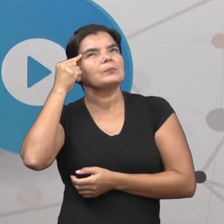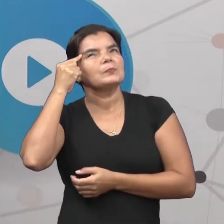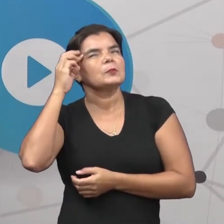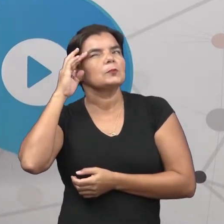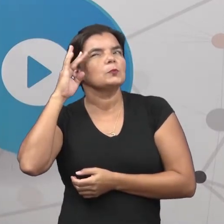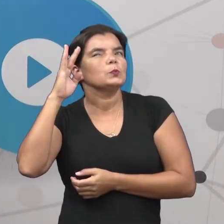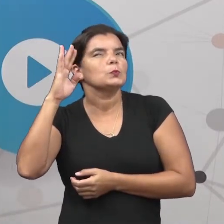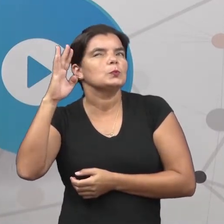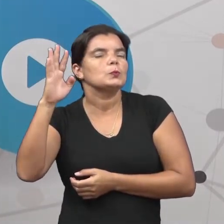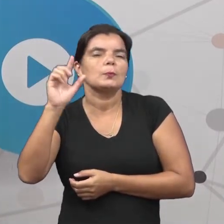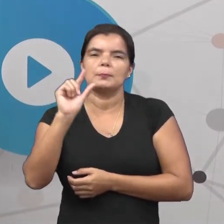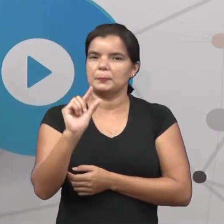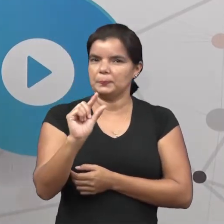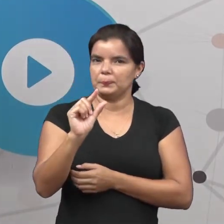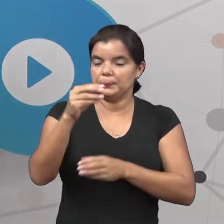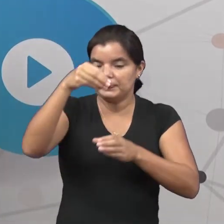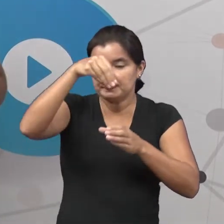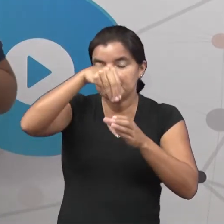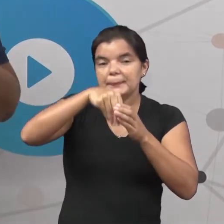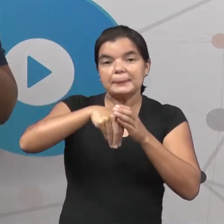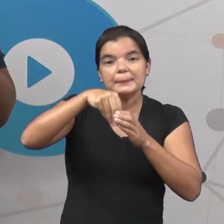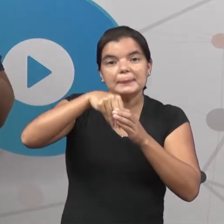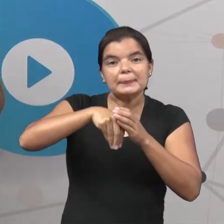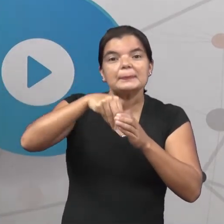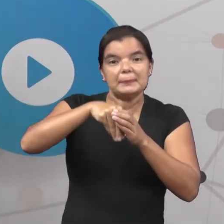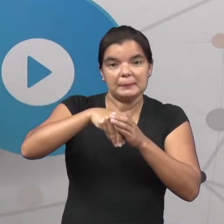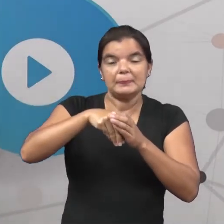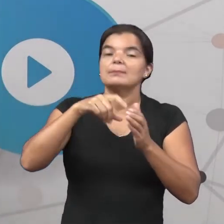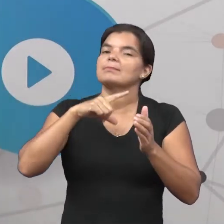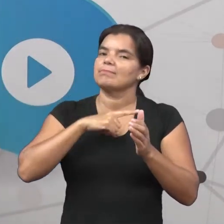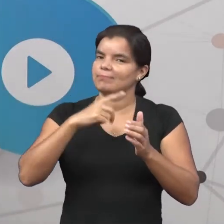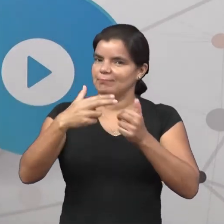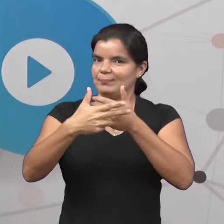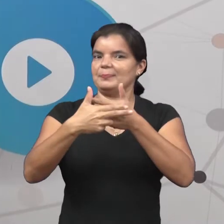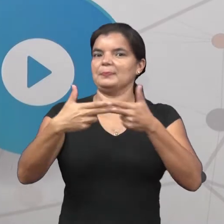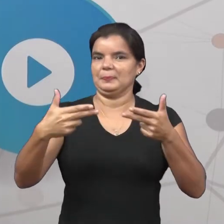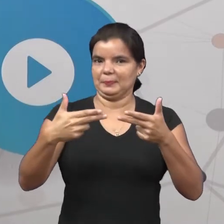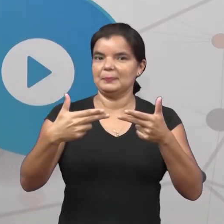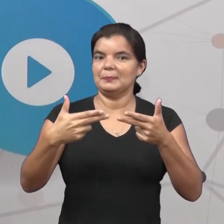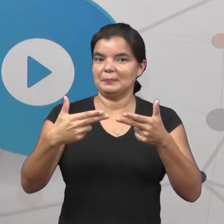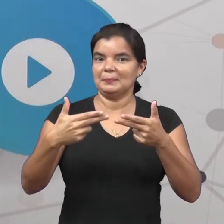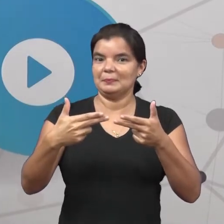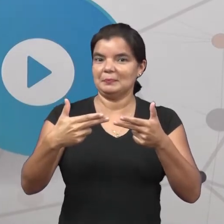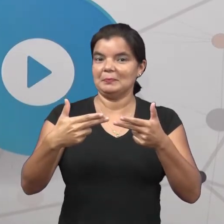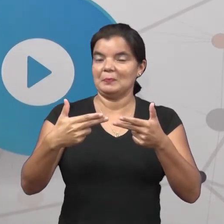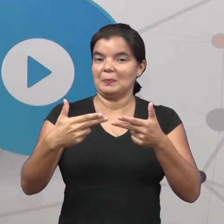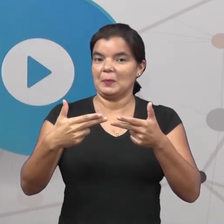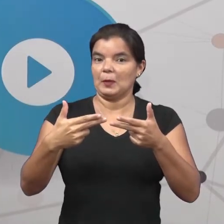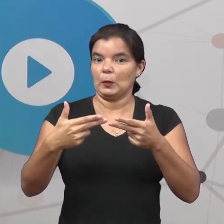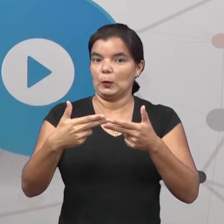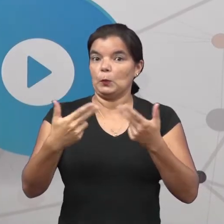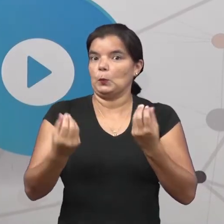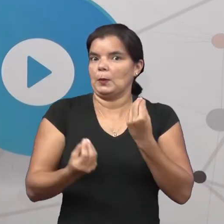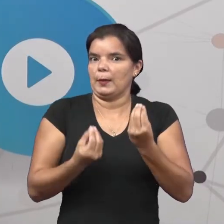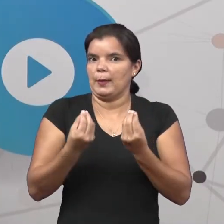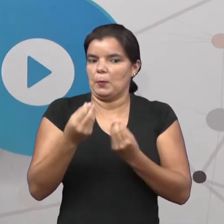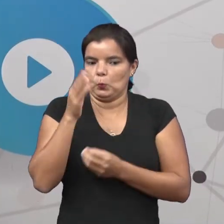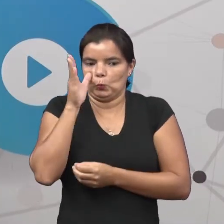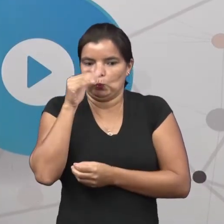pouquinho. Dentro dela deve ter coisas que a deixam muito misteriosa.